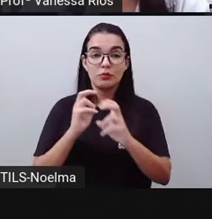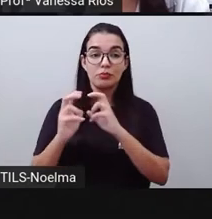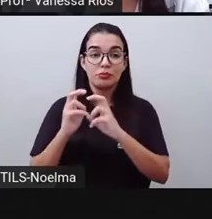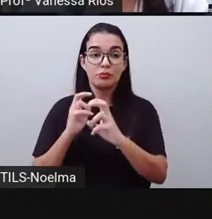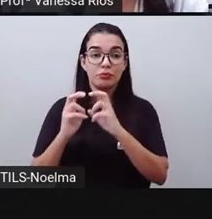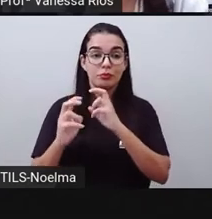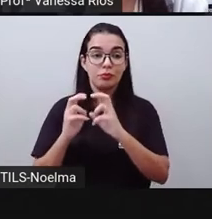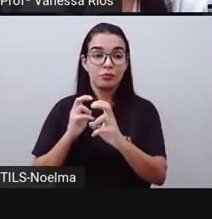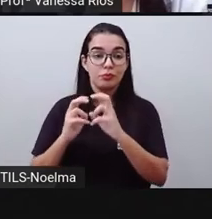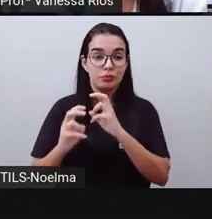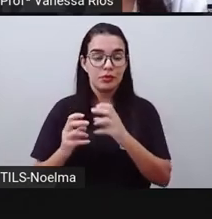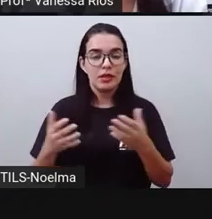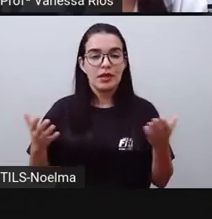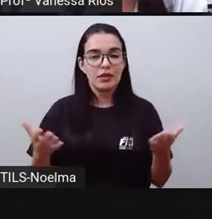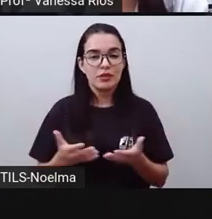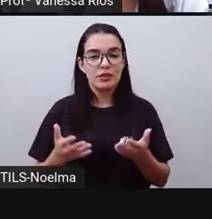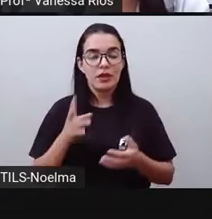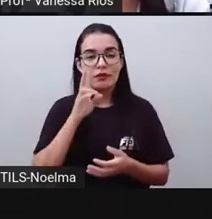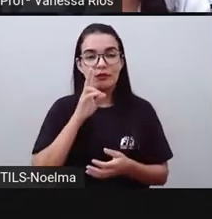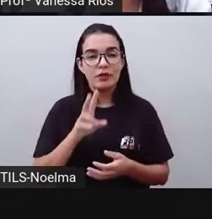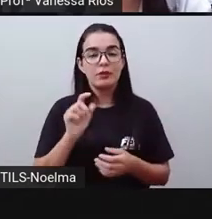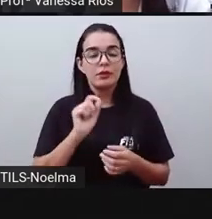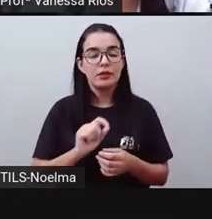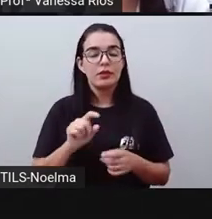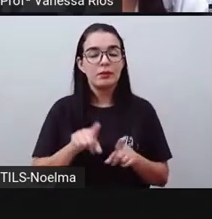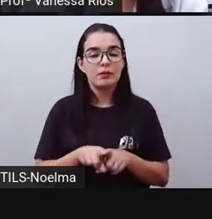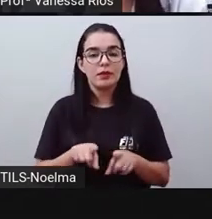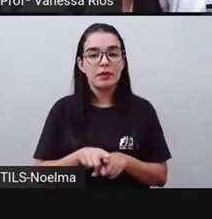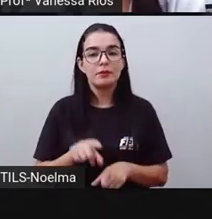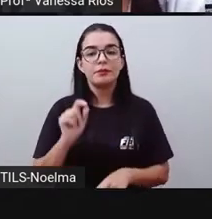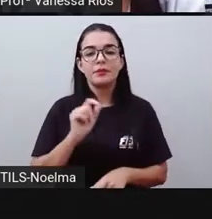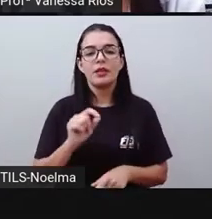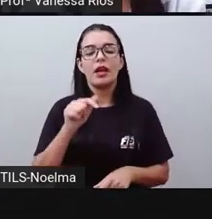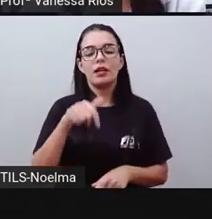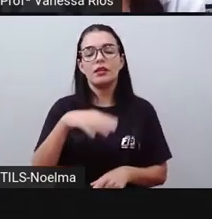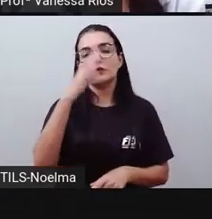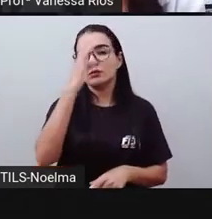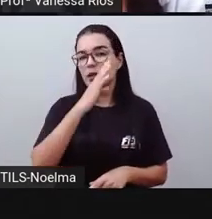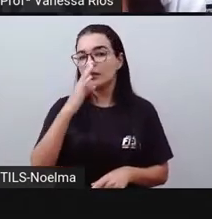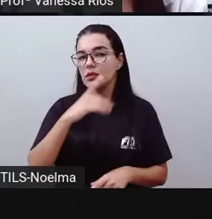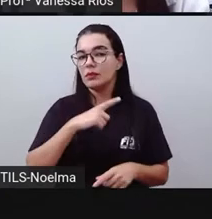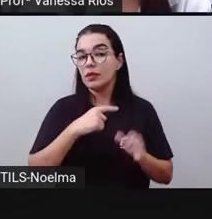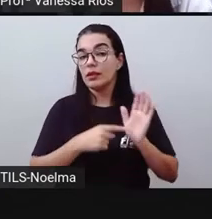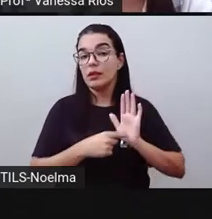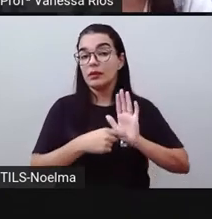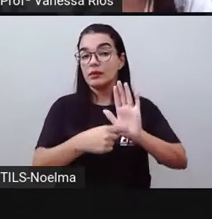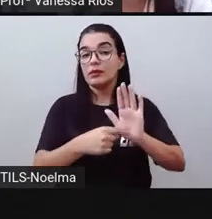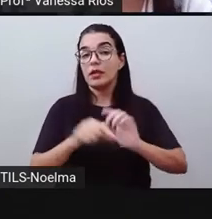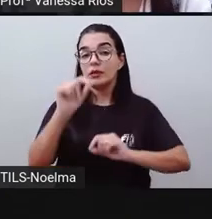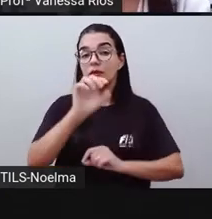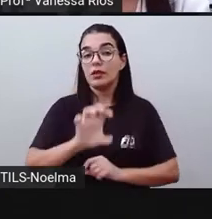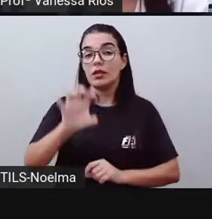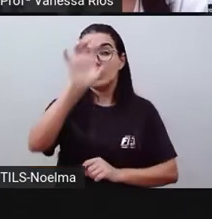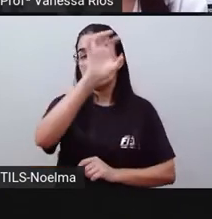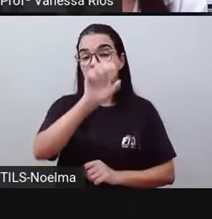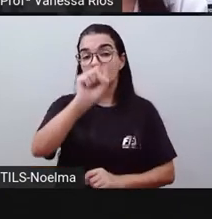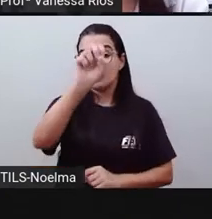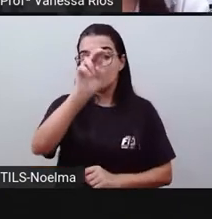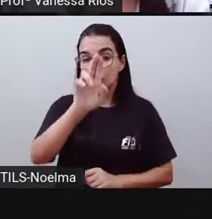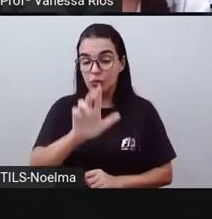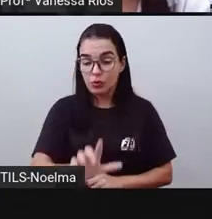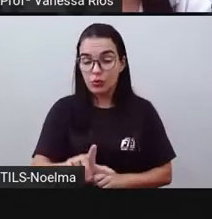observou que o transporte ferroviário no Brasil tem um grande destaque entre as regiões sul e